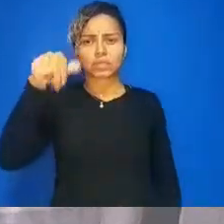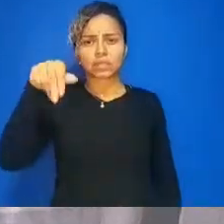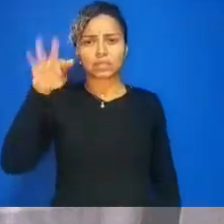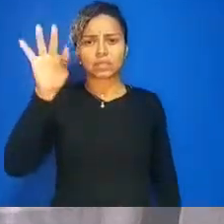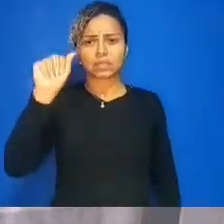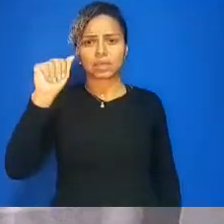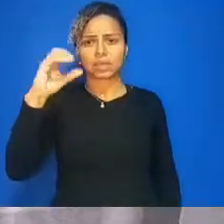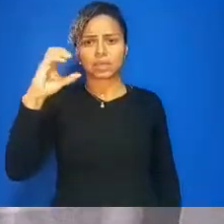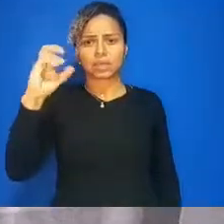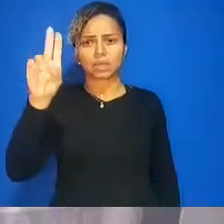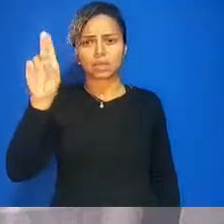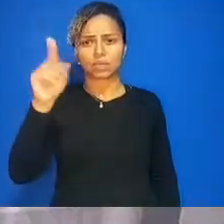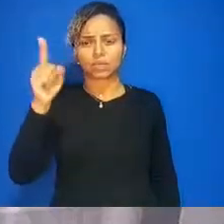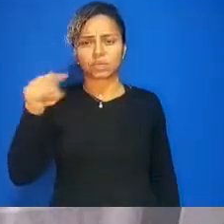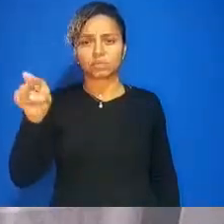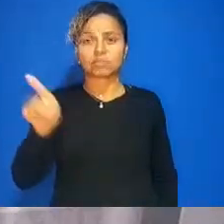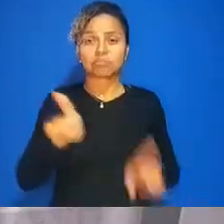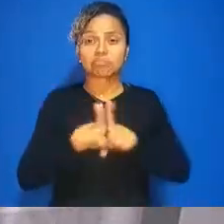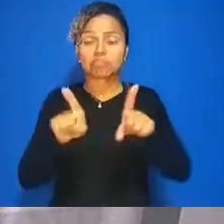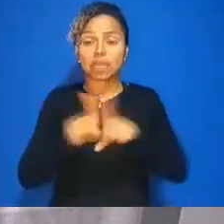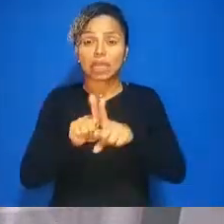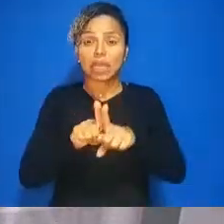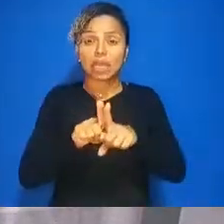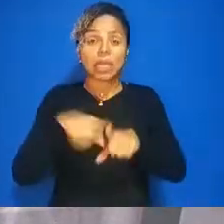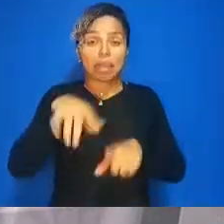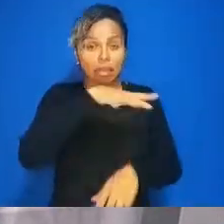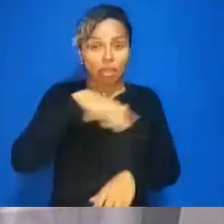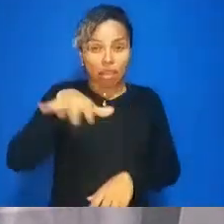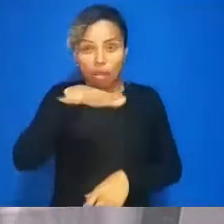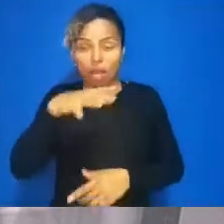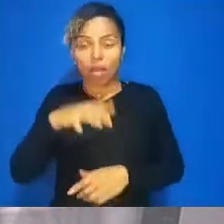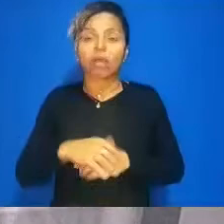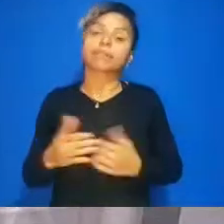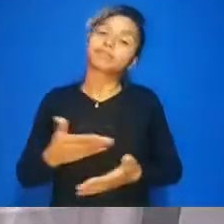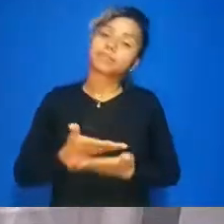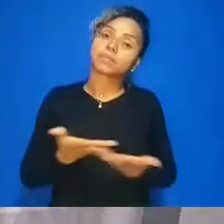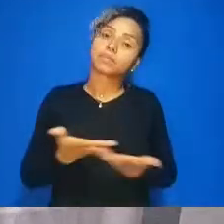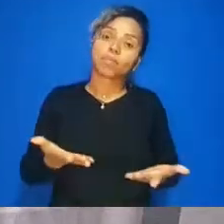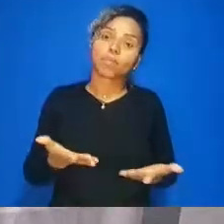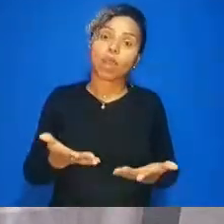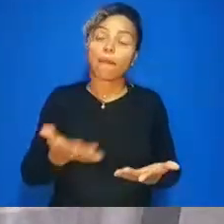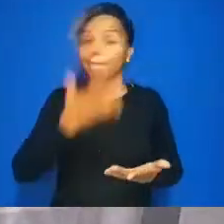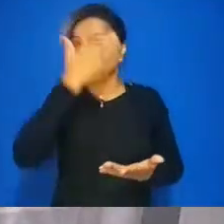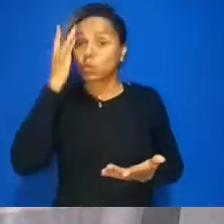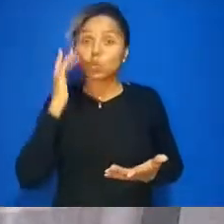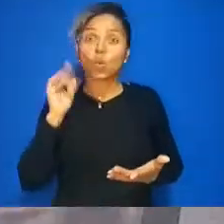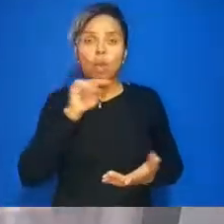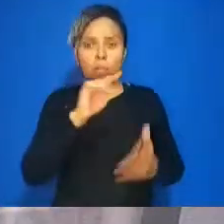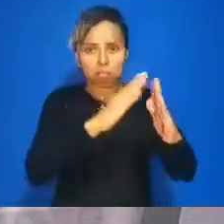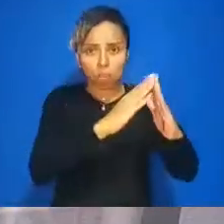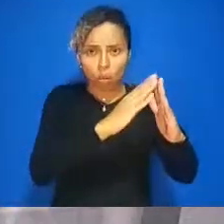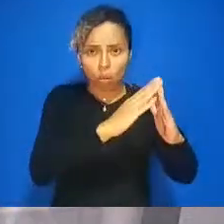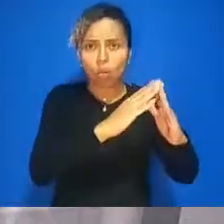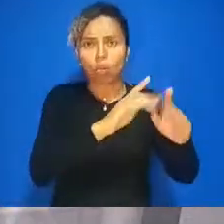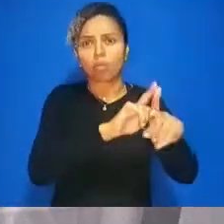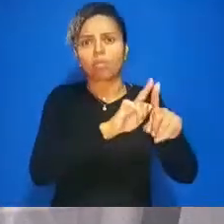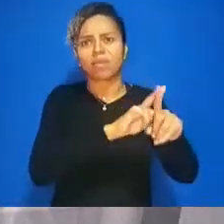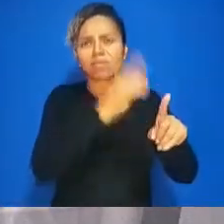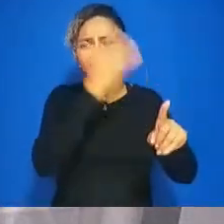os comerciantes eles não admitem a saída porque o serviço foi muito bem emprestado